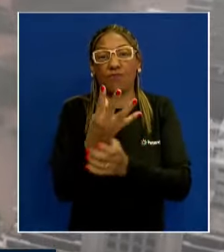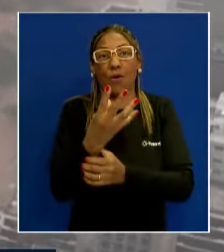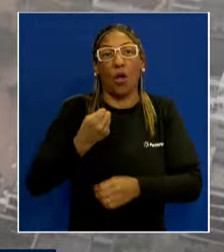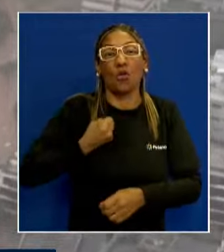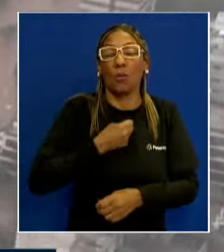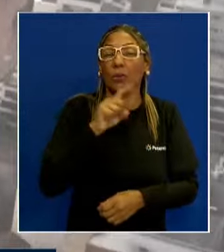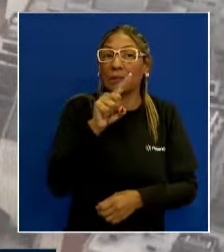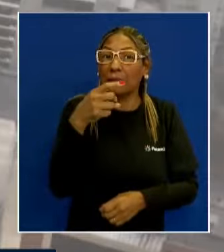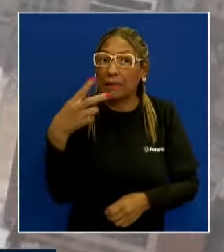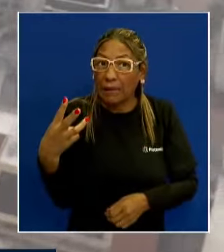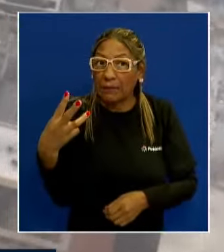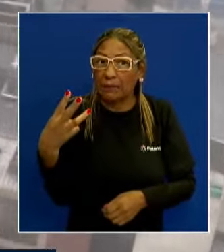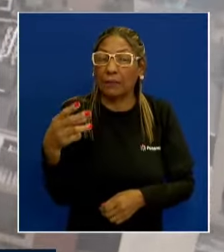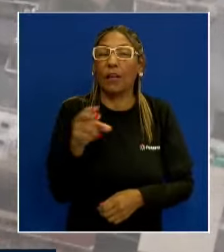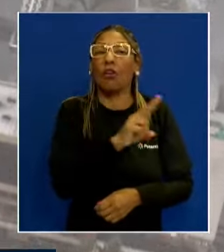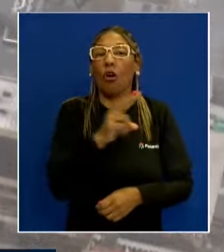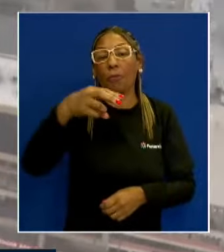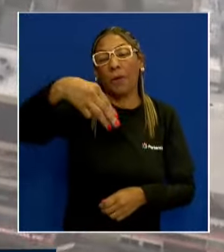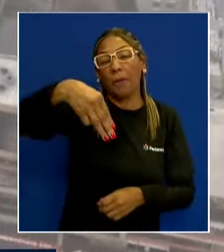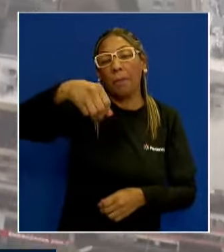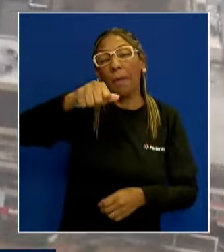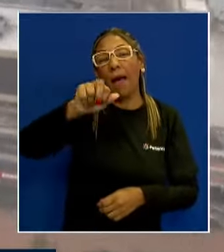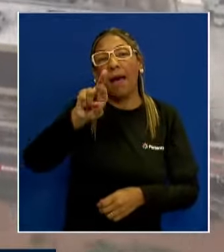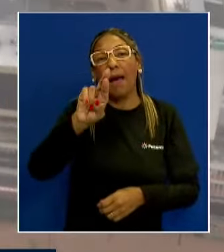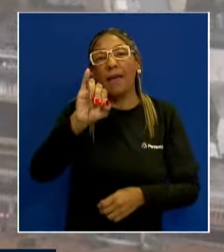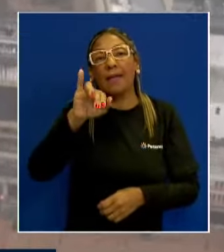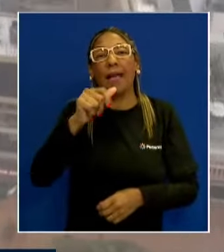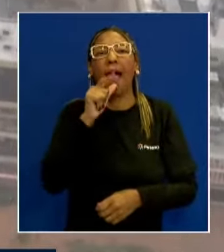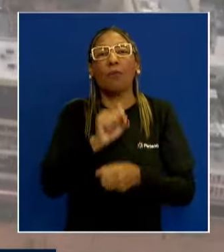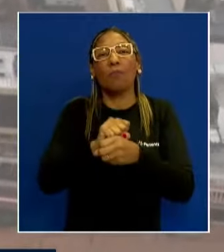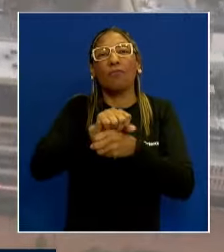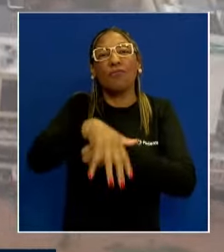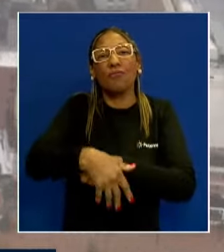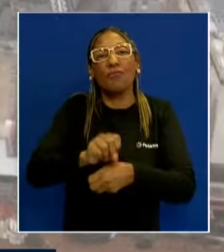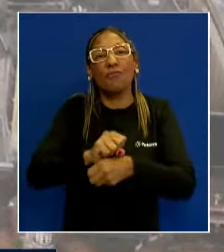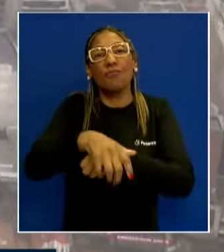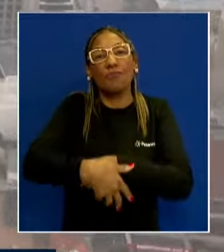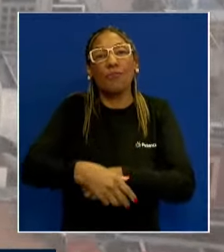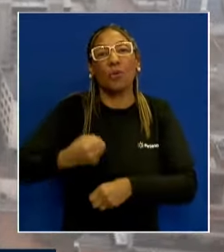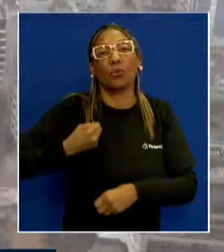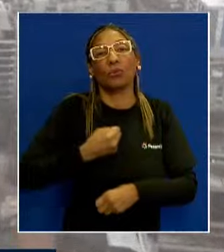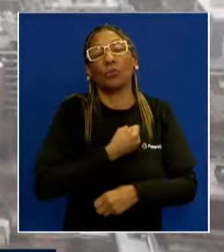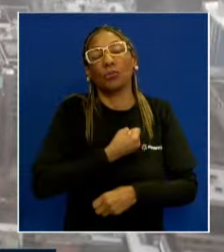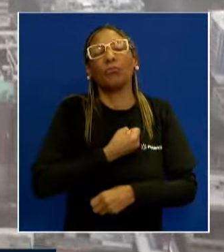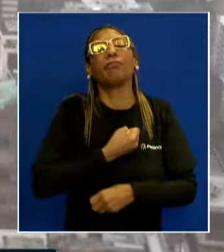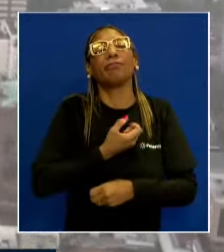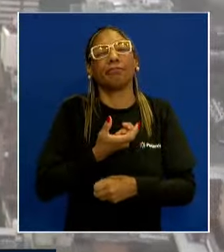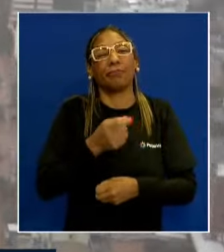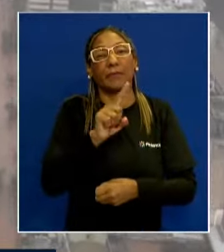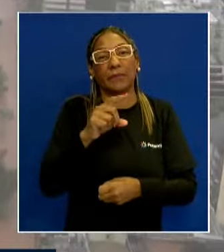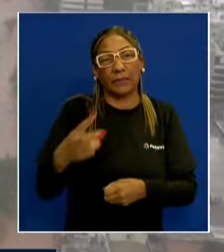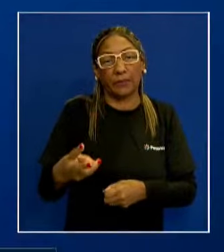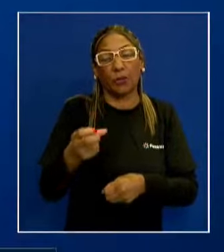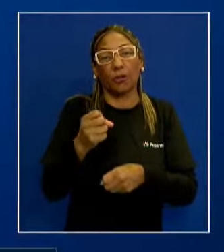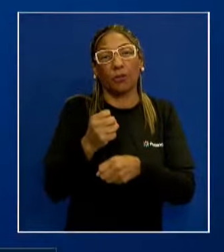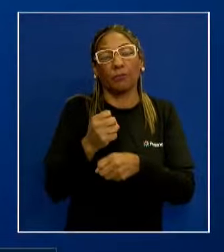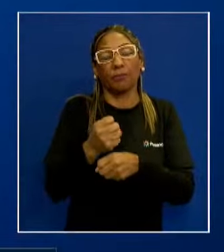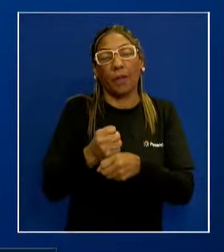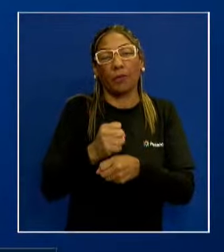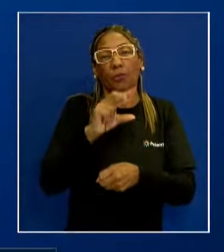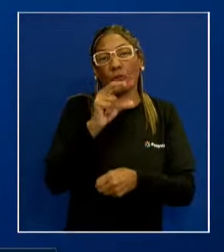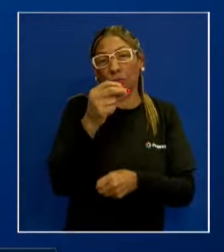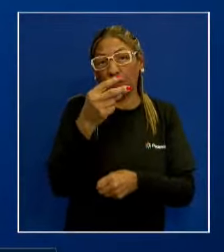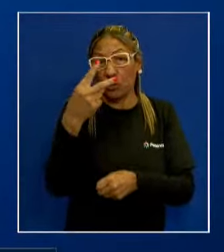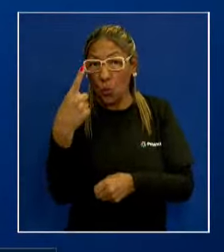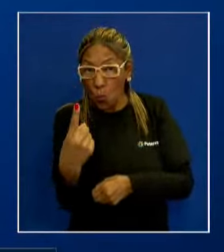Marinha, onde foi constatado grande vazamento durante o acionamento das bombas no dia 21 de novembro de 2023. O